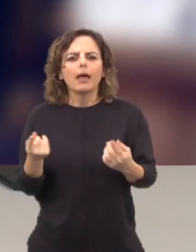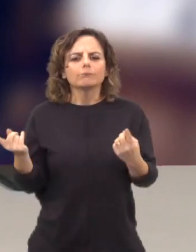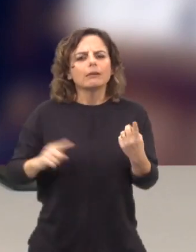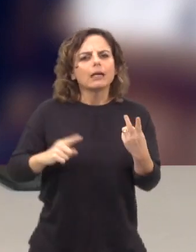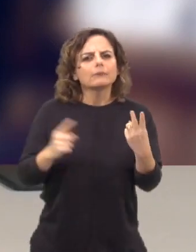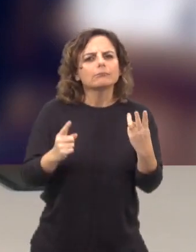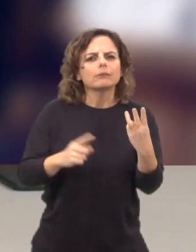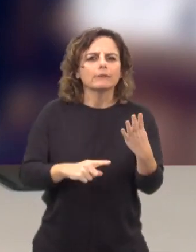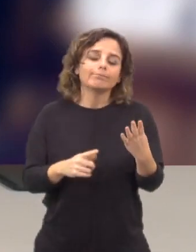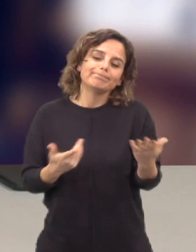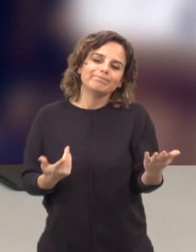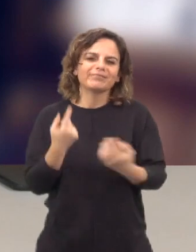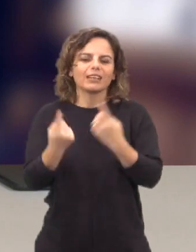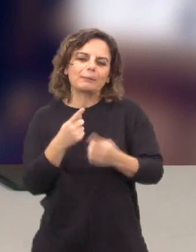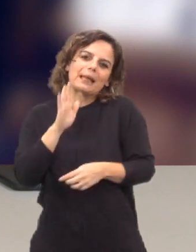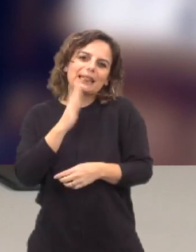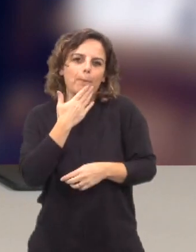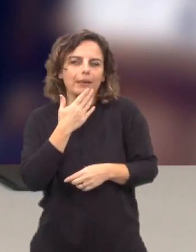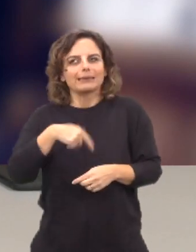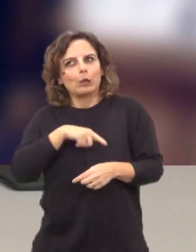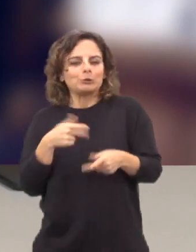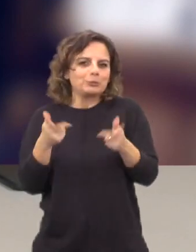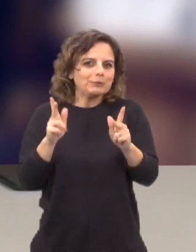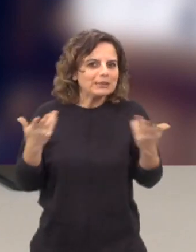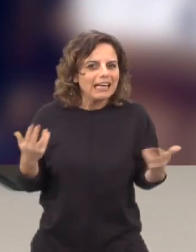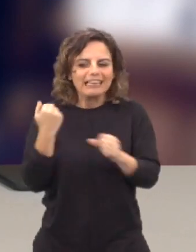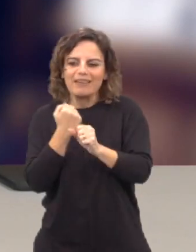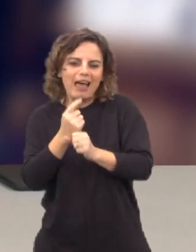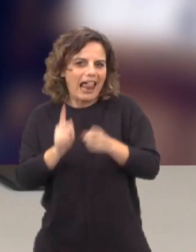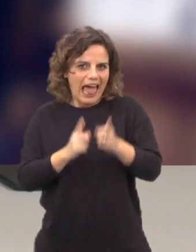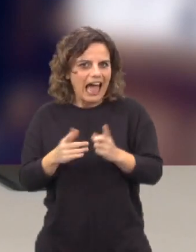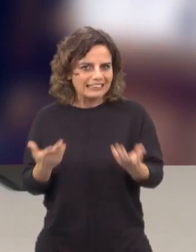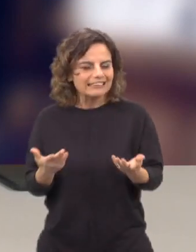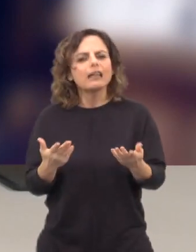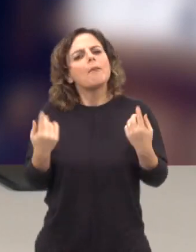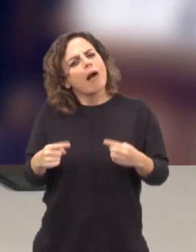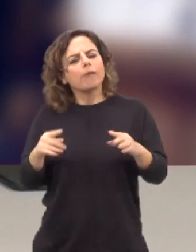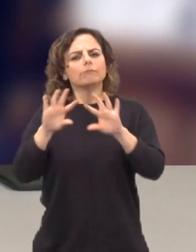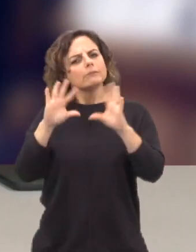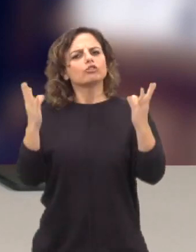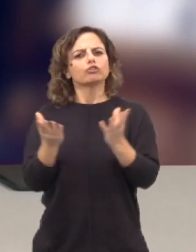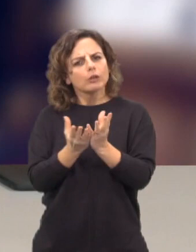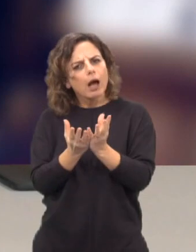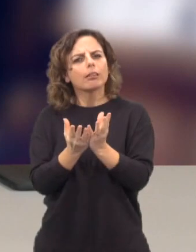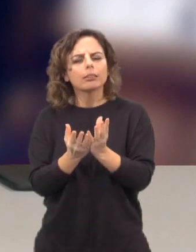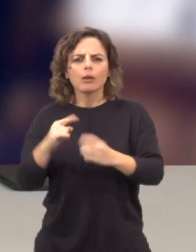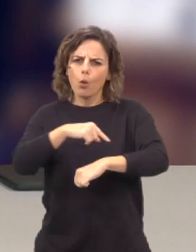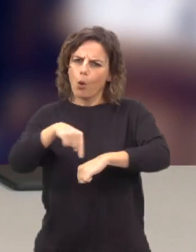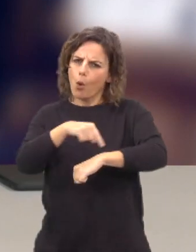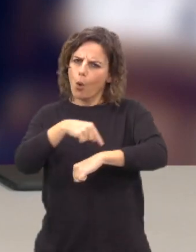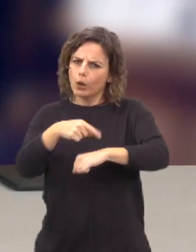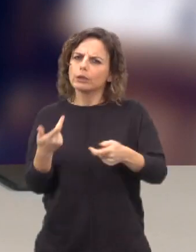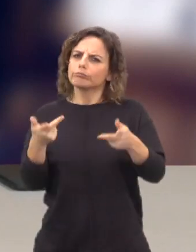sentido em que nós, muitas vezes, enfim, depende da nossa disponibilidade, do nosso trabalho, mas estaremos, de um modo geral, muitas horas